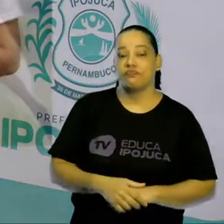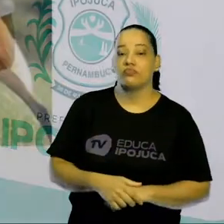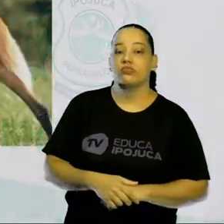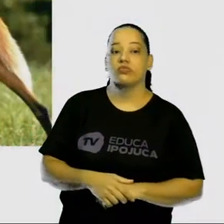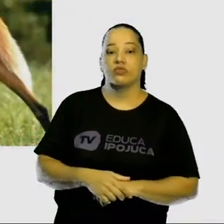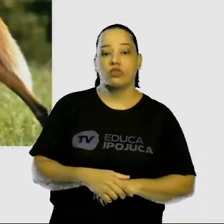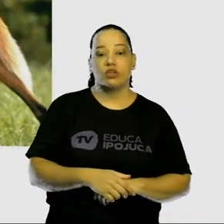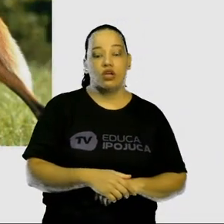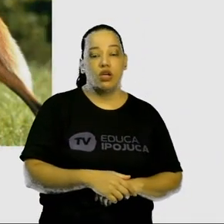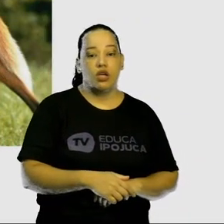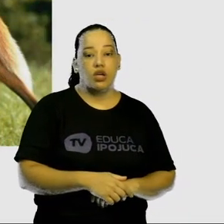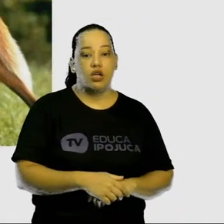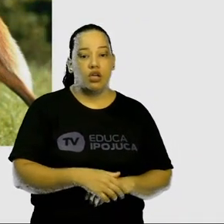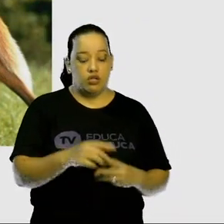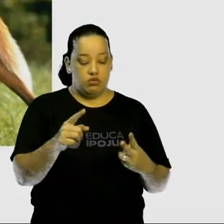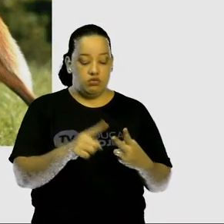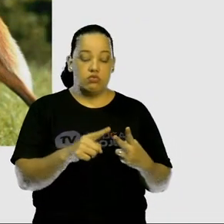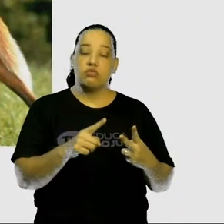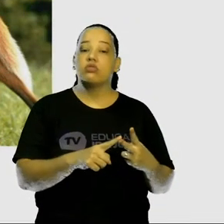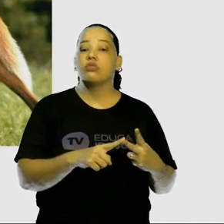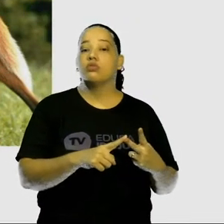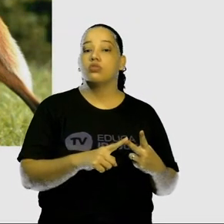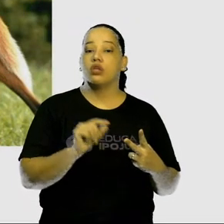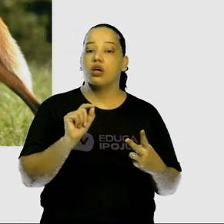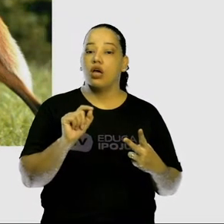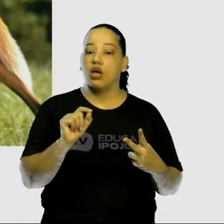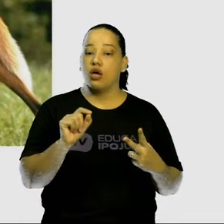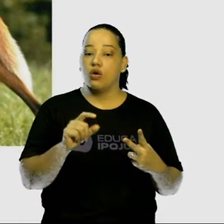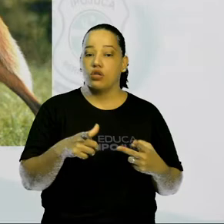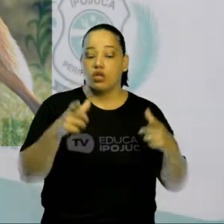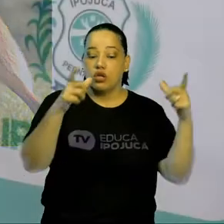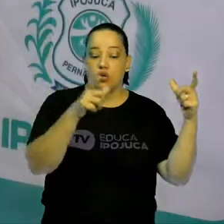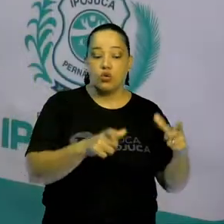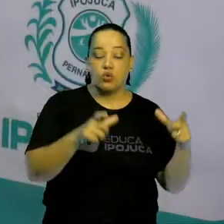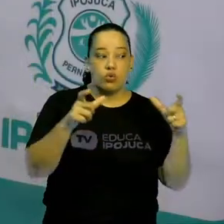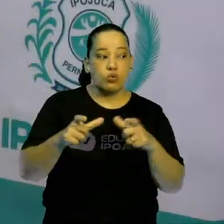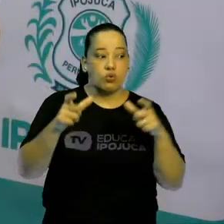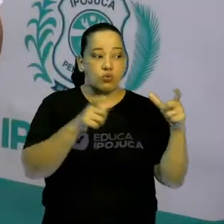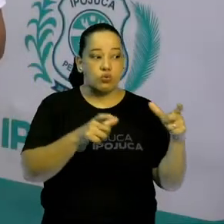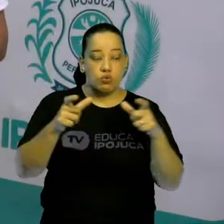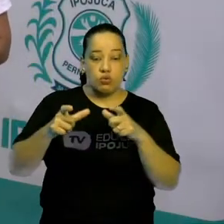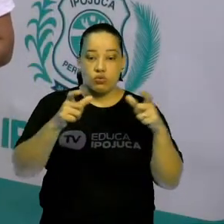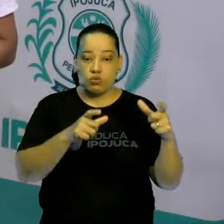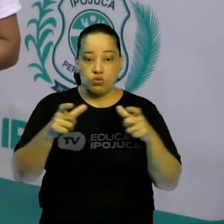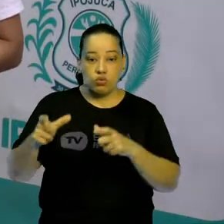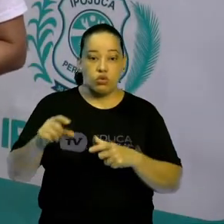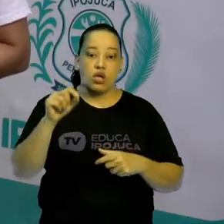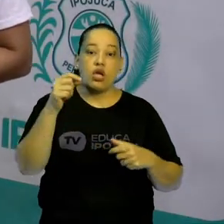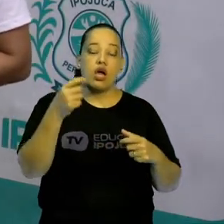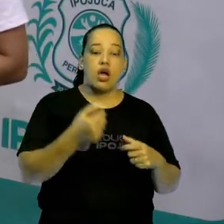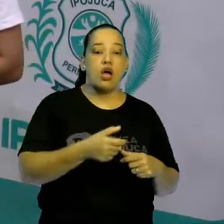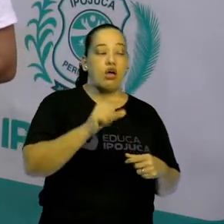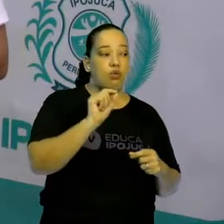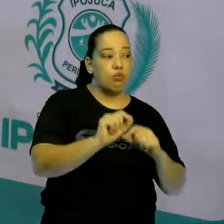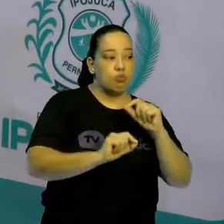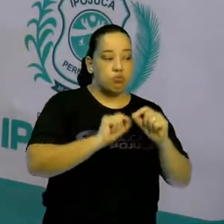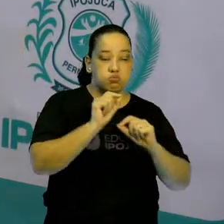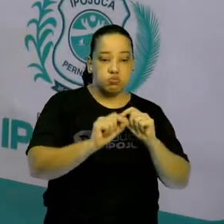O nosso segundo bioma é o bioma do Cerrado, que é também conhecido como Tavana.